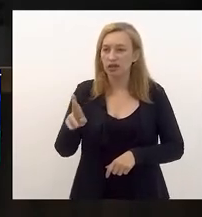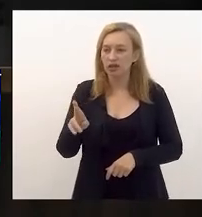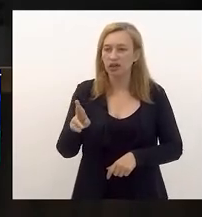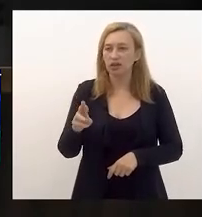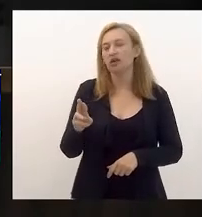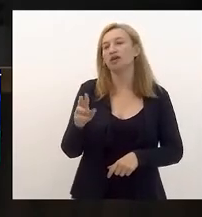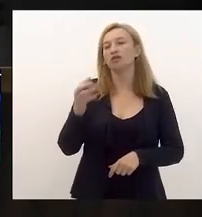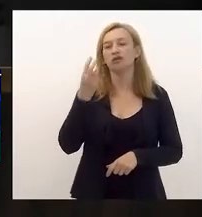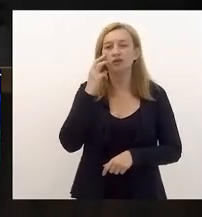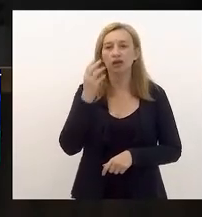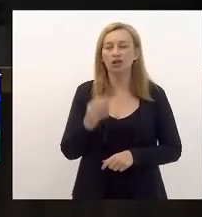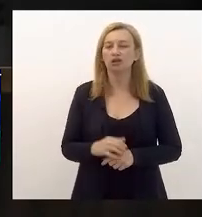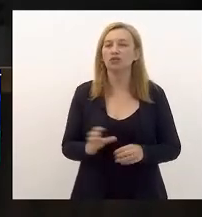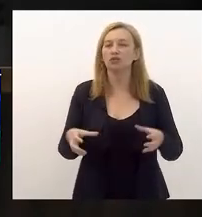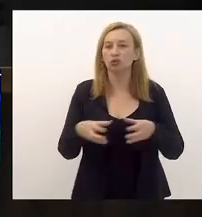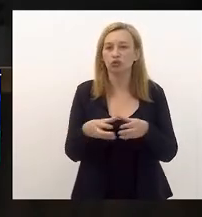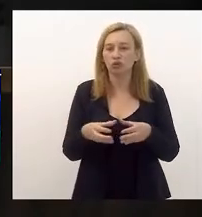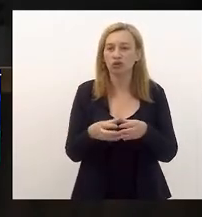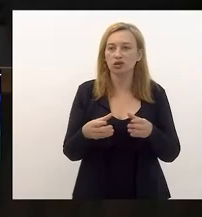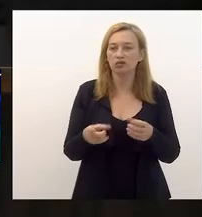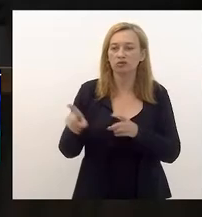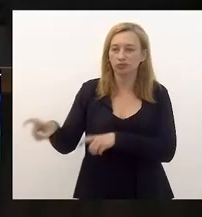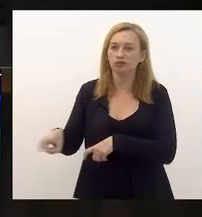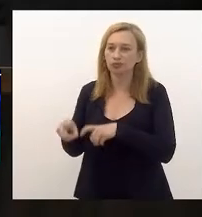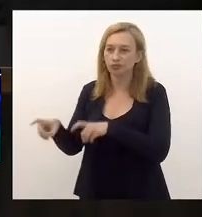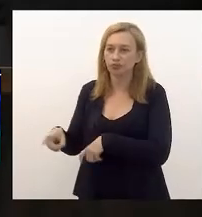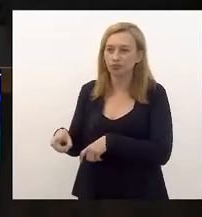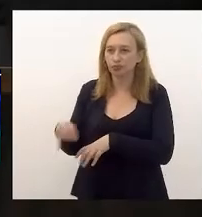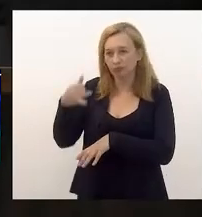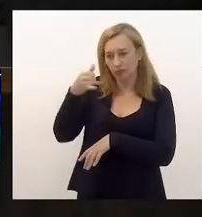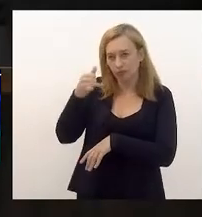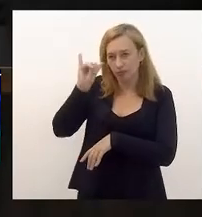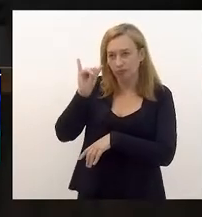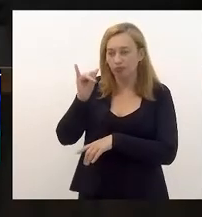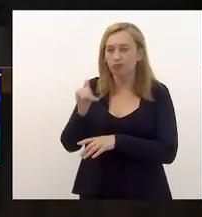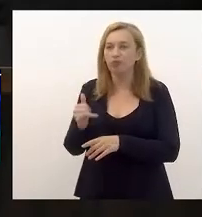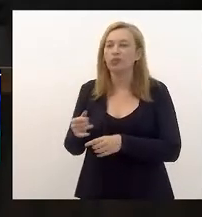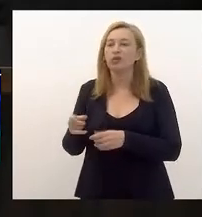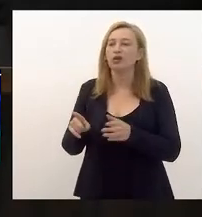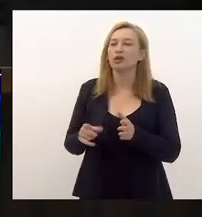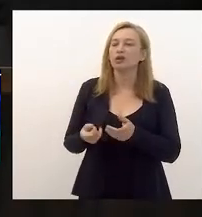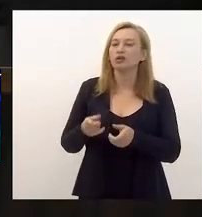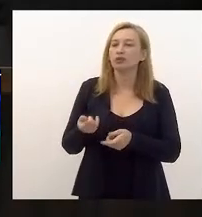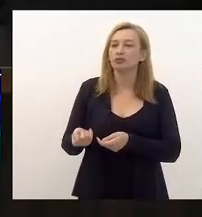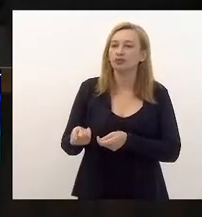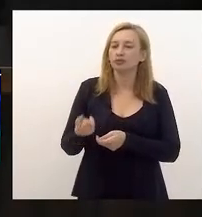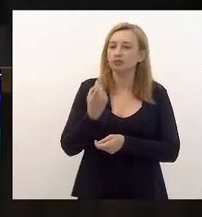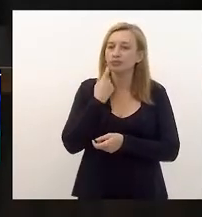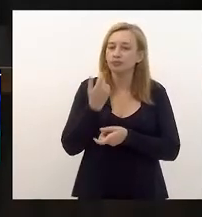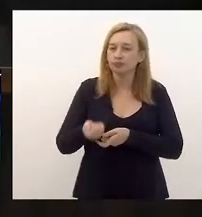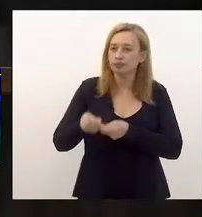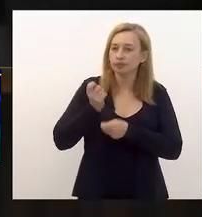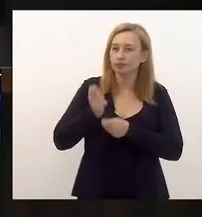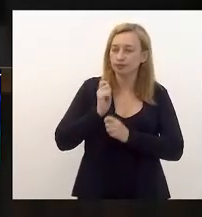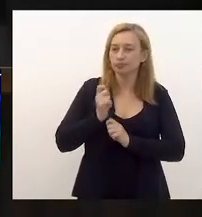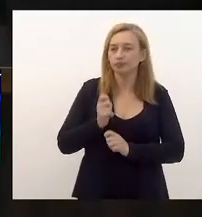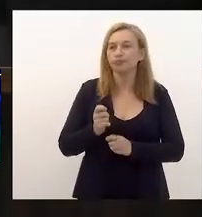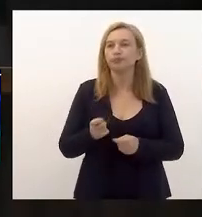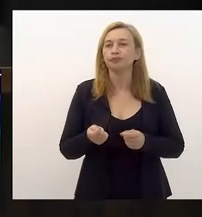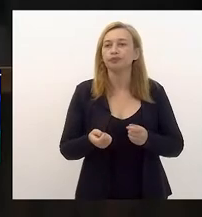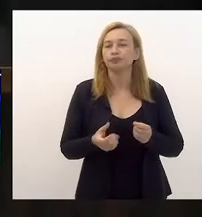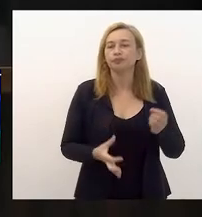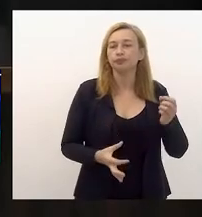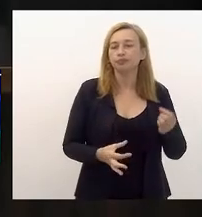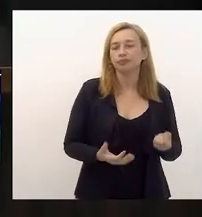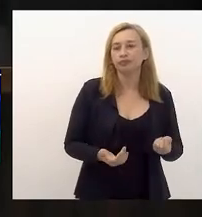Dependendo de pareceres das Comissões de Agricultura, Pecuária, Política Rural, Agrária e Pesqueira, de Trabalho, Legenda Social, Seguridade Social, de